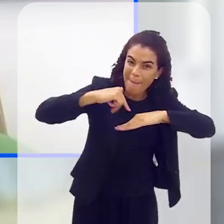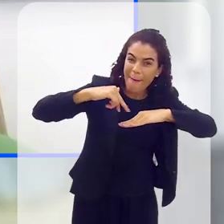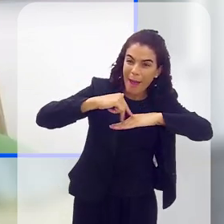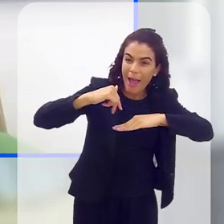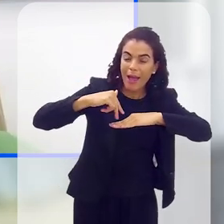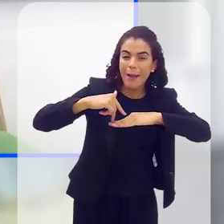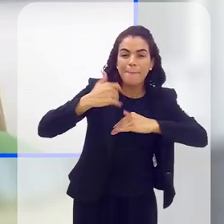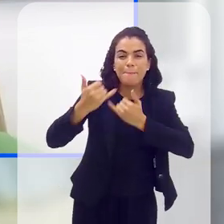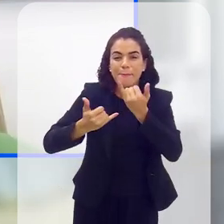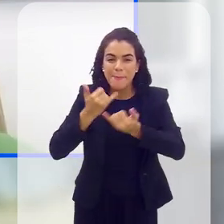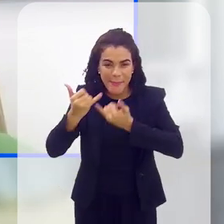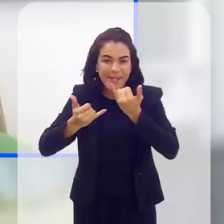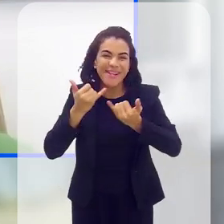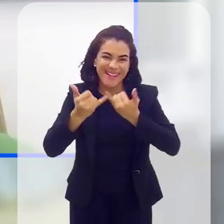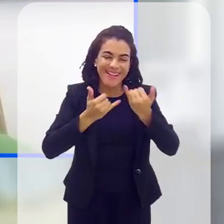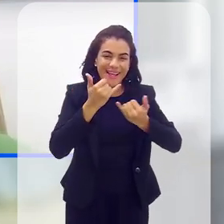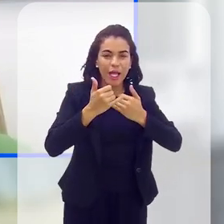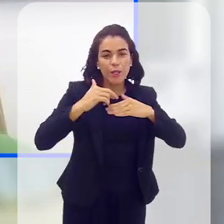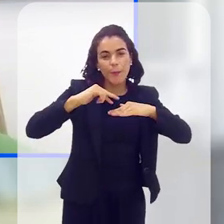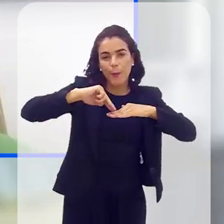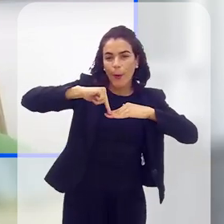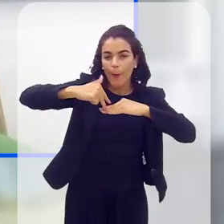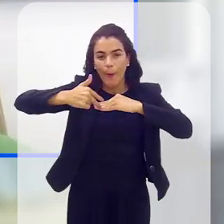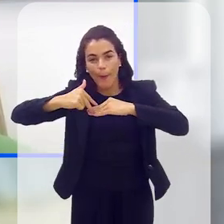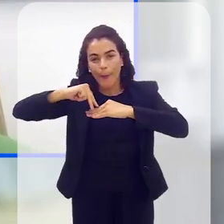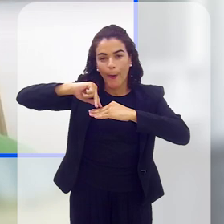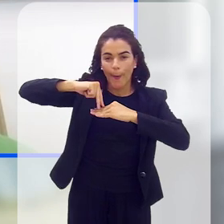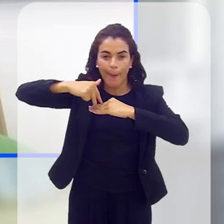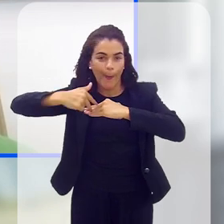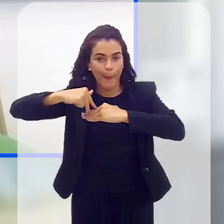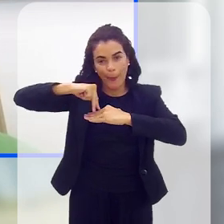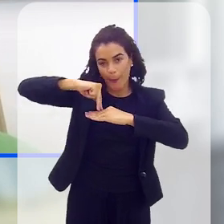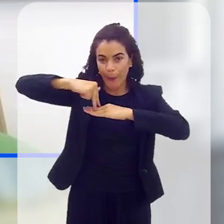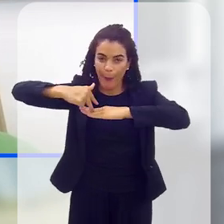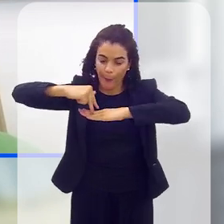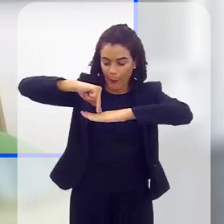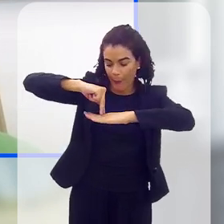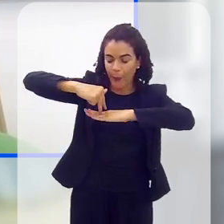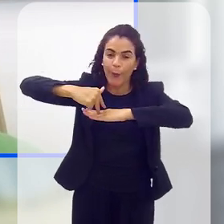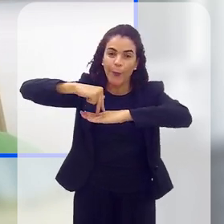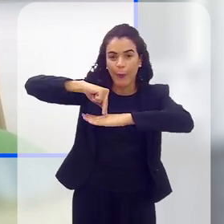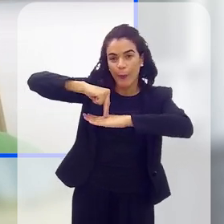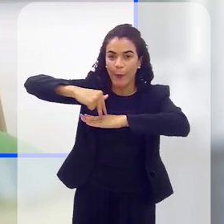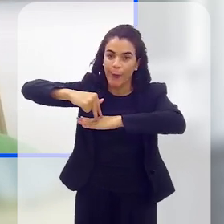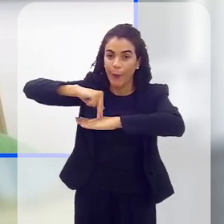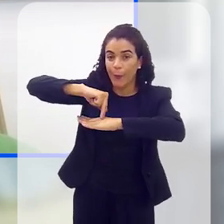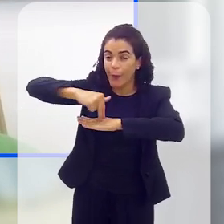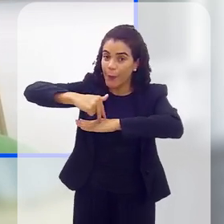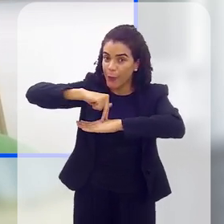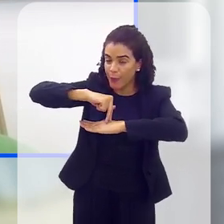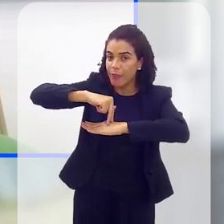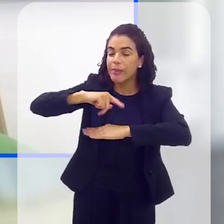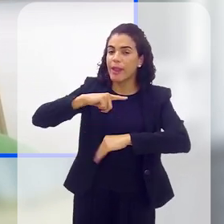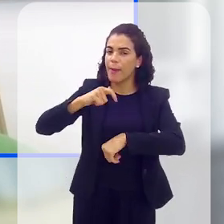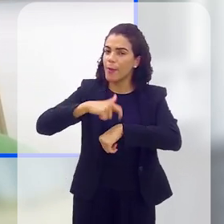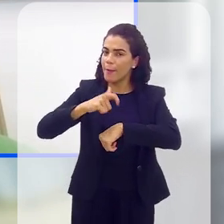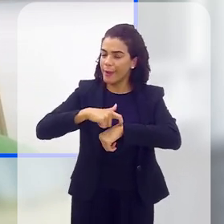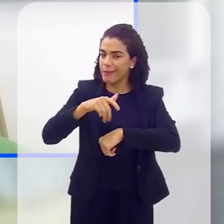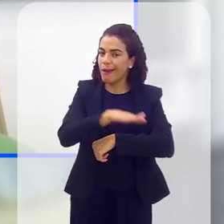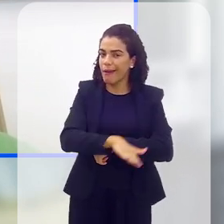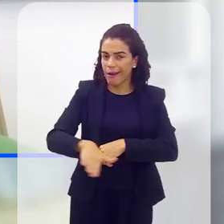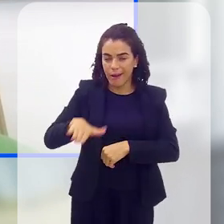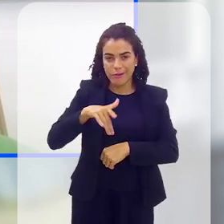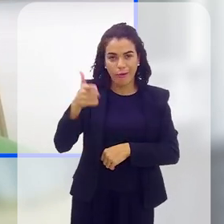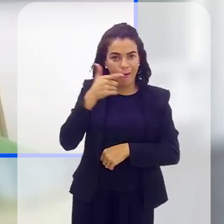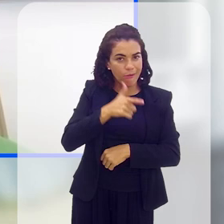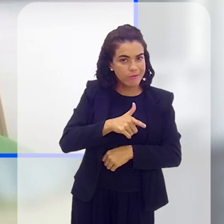assim, brincando, né, de fazer alguma atividade um pouquinho mais, não pode um impacto, mas tem um momento ali que a criança não tem